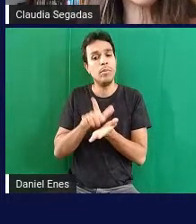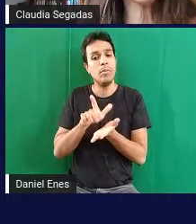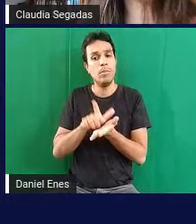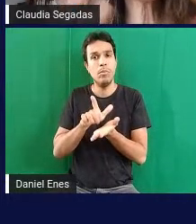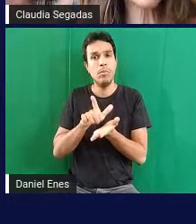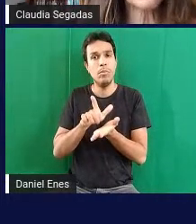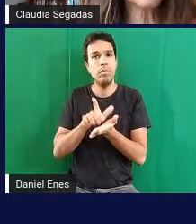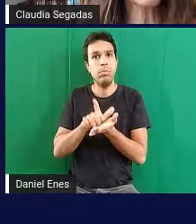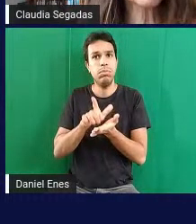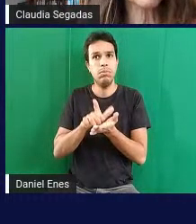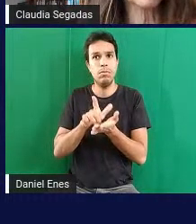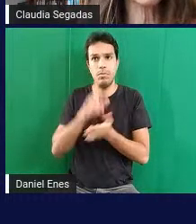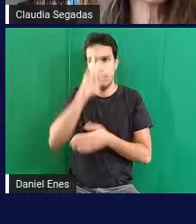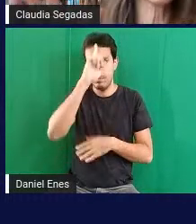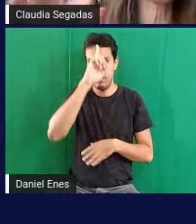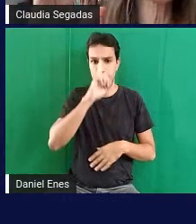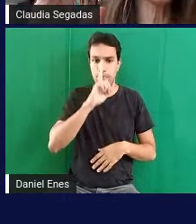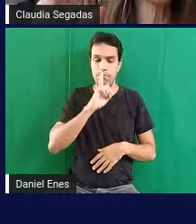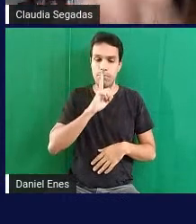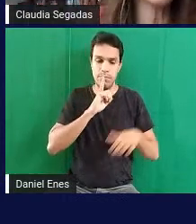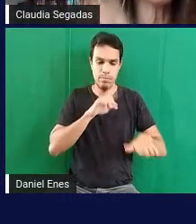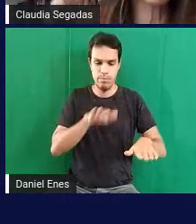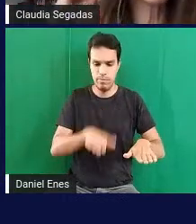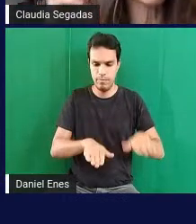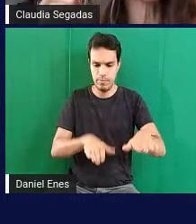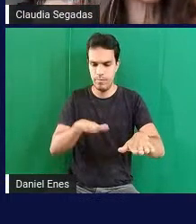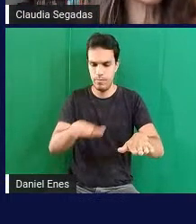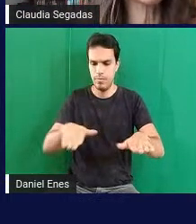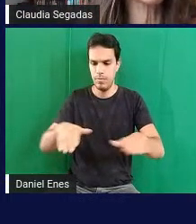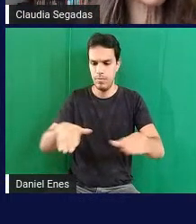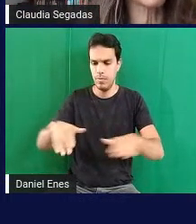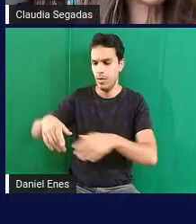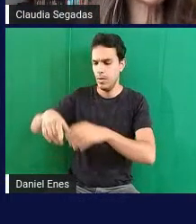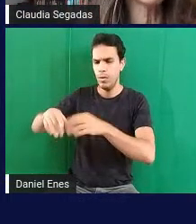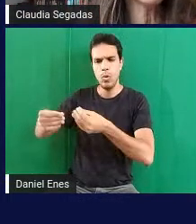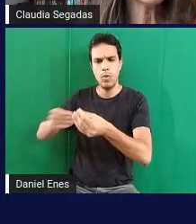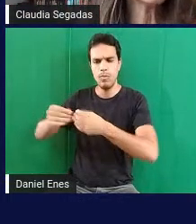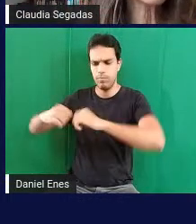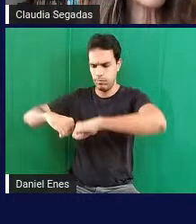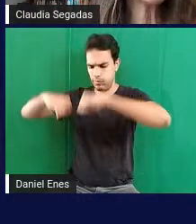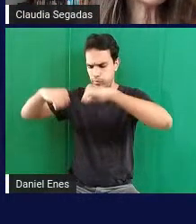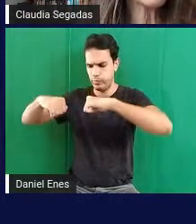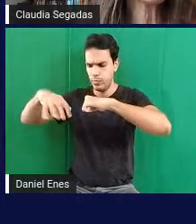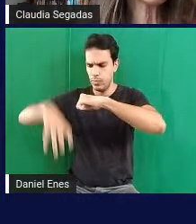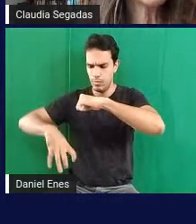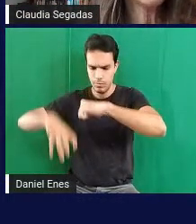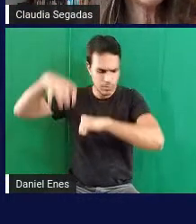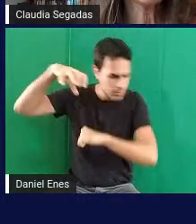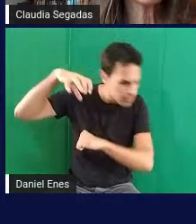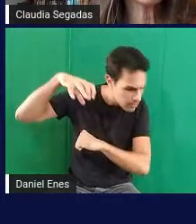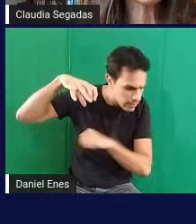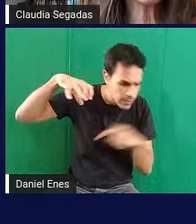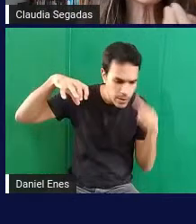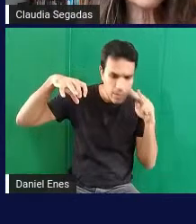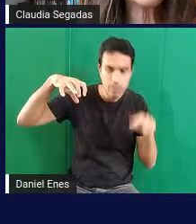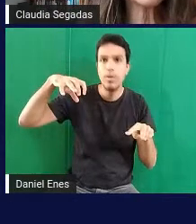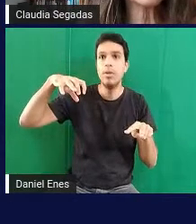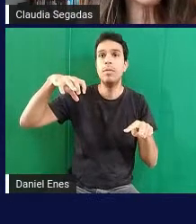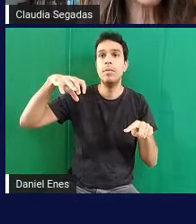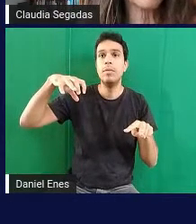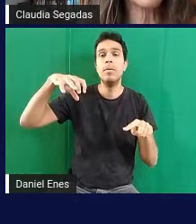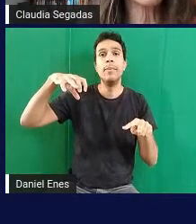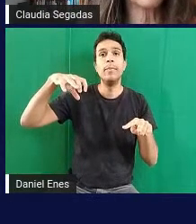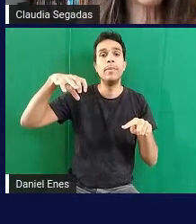na mesa e um saco com sólido os alunos enfiam a no saco e tiram o sólido e saem vendo se